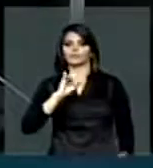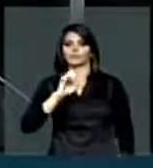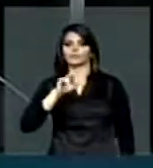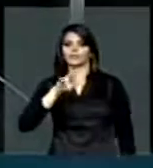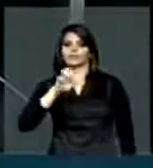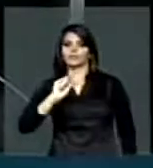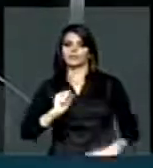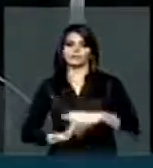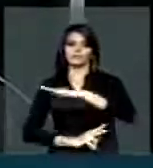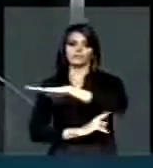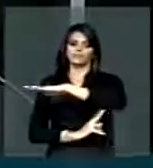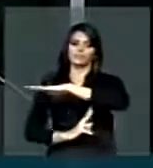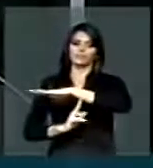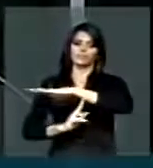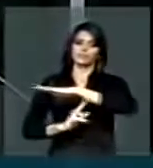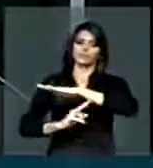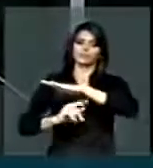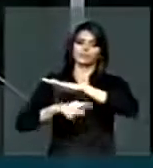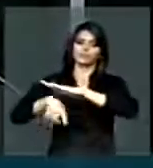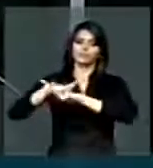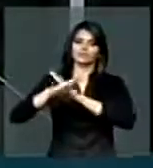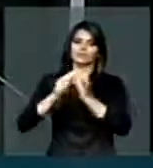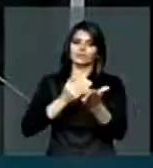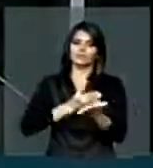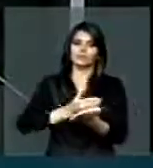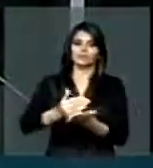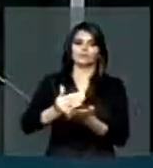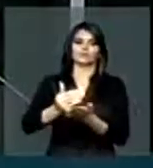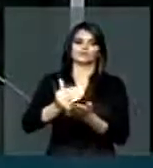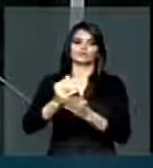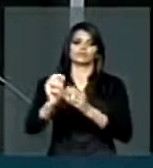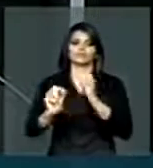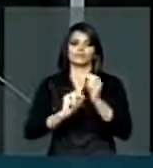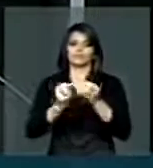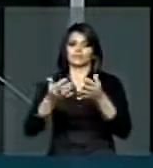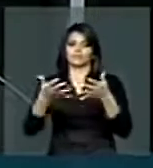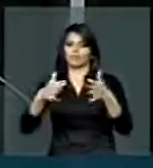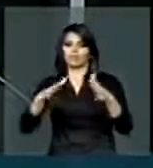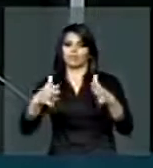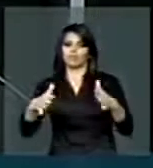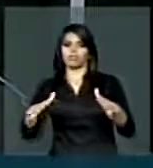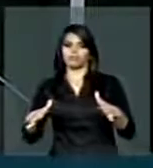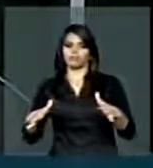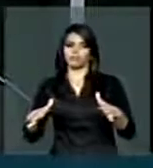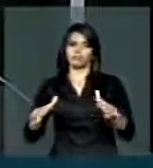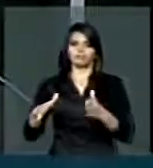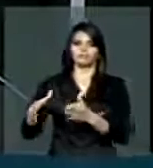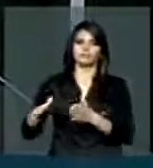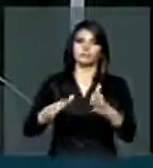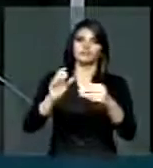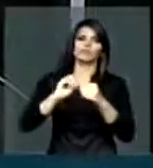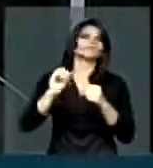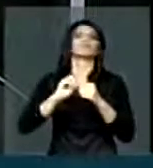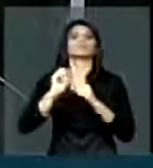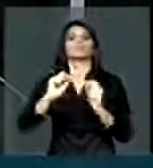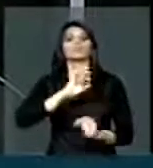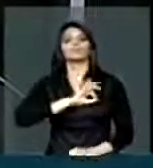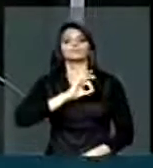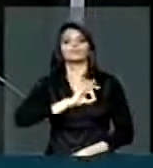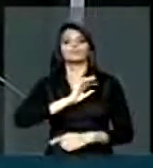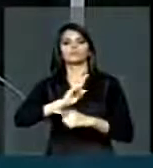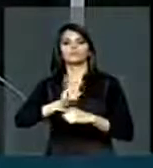estão exatamente começando a ruir, fazendo com que a Polícia